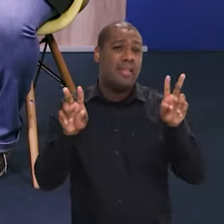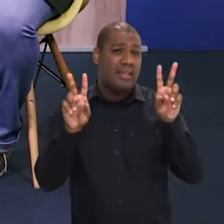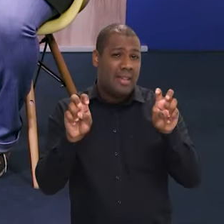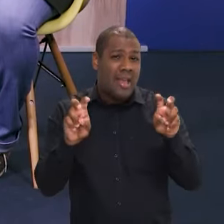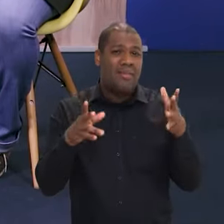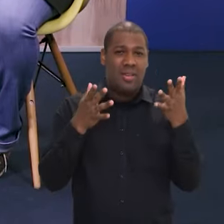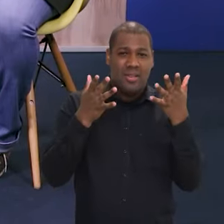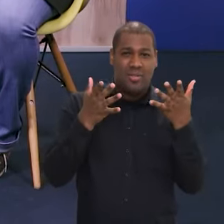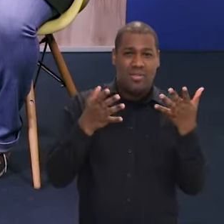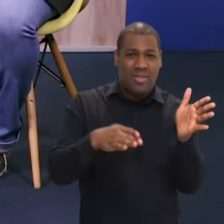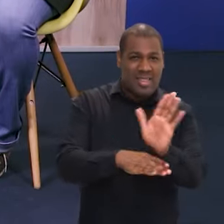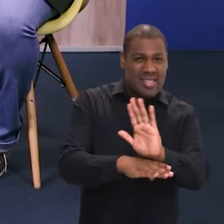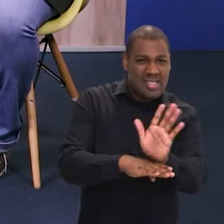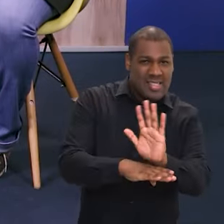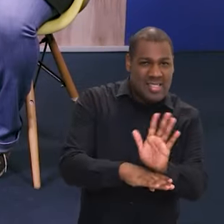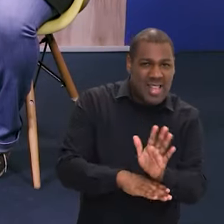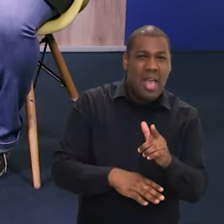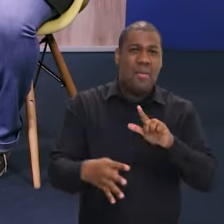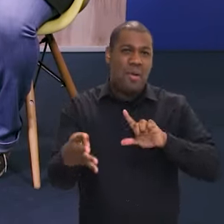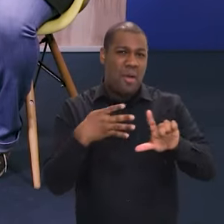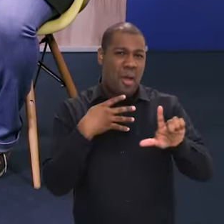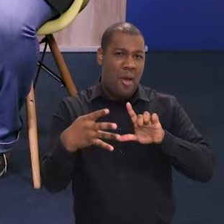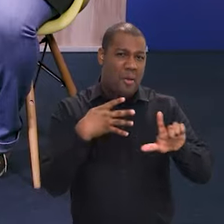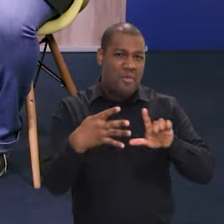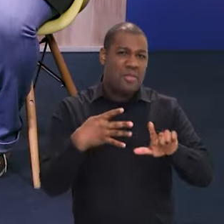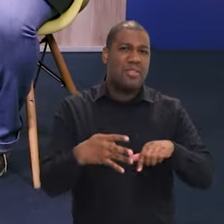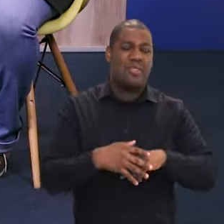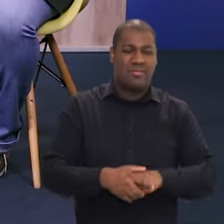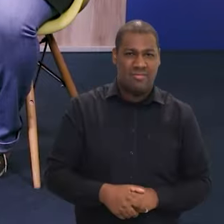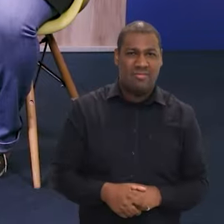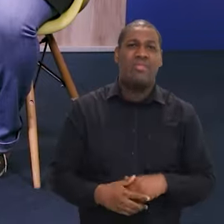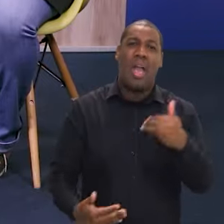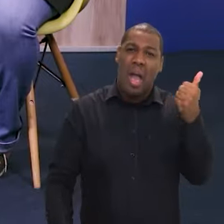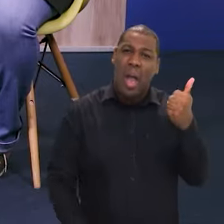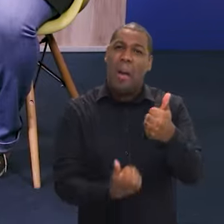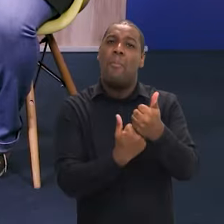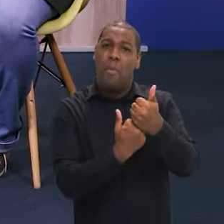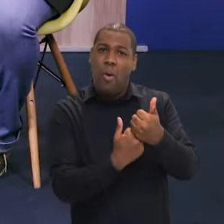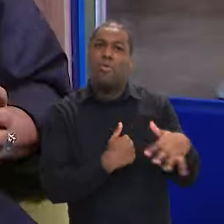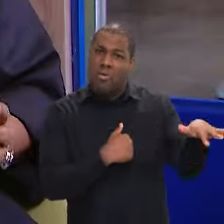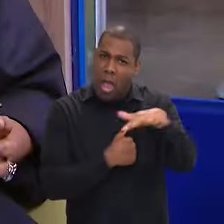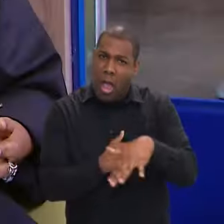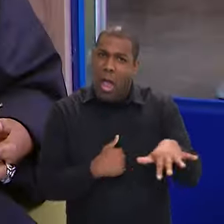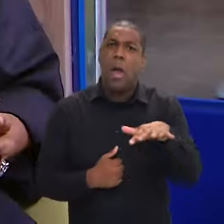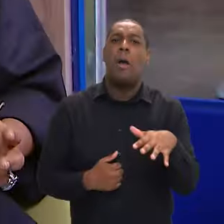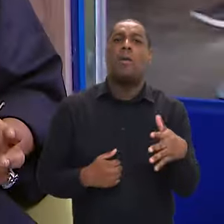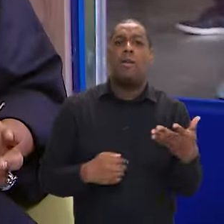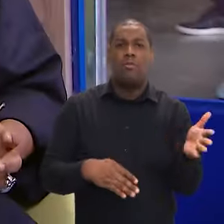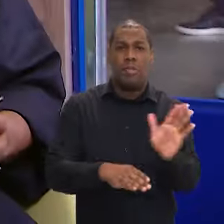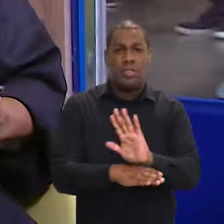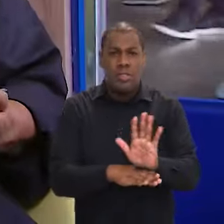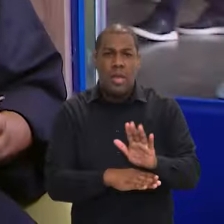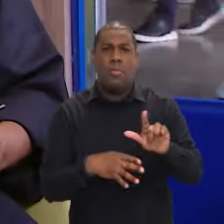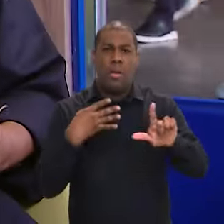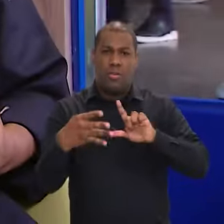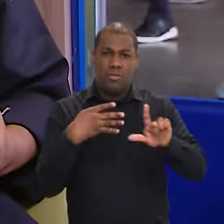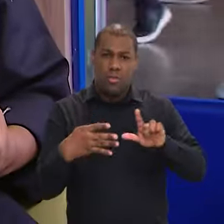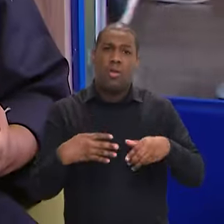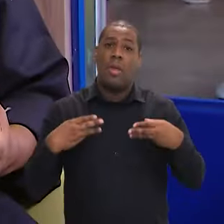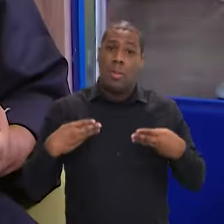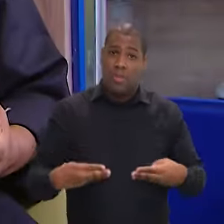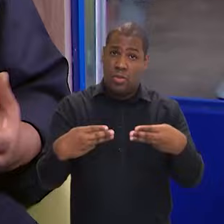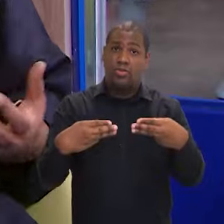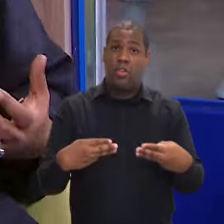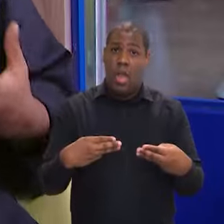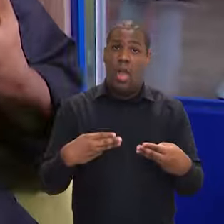pautas do cinema, do audiovisual, para a gente fortalecer essa indústria. Então, tudo isso passa pelo Ministério da